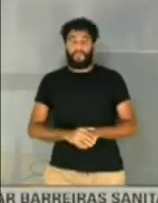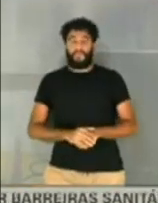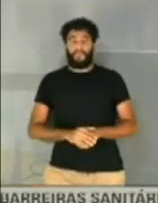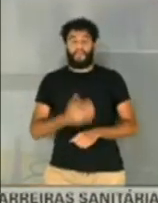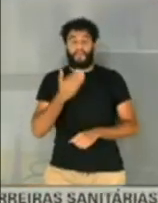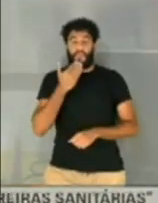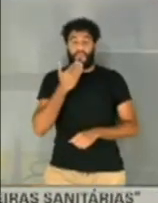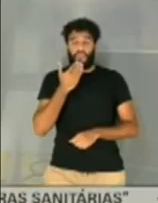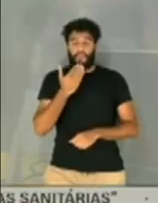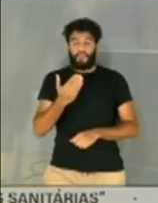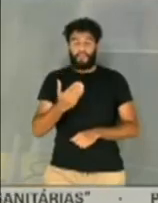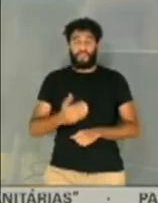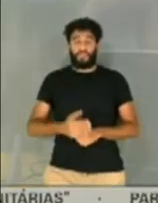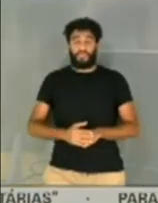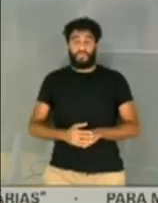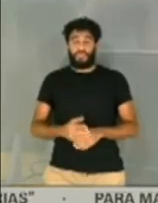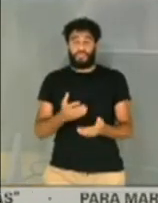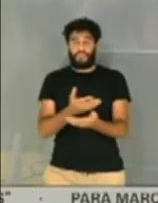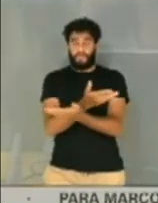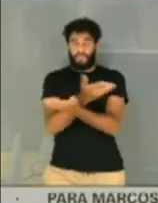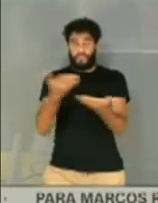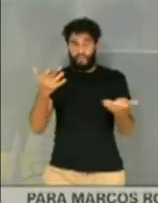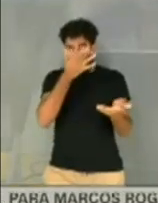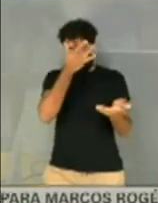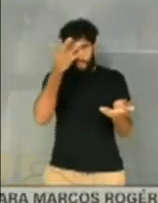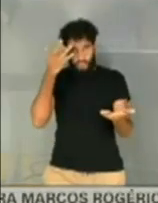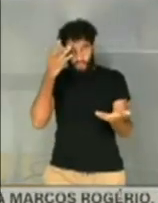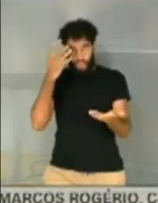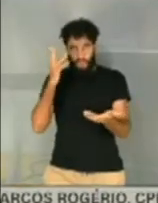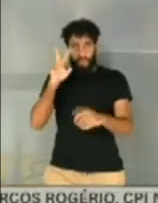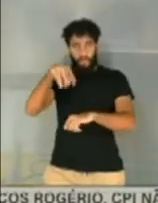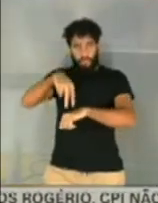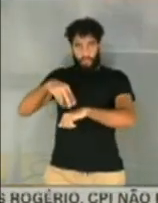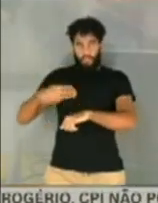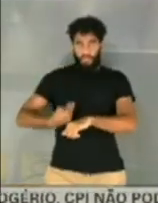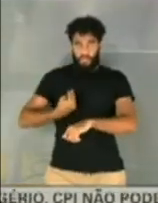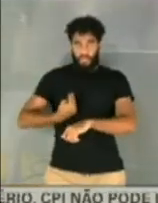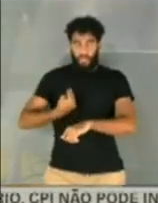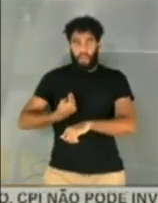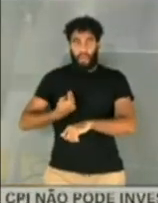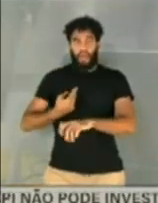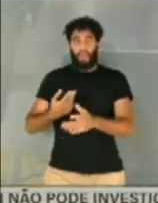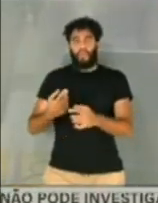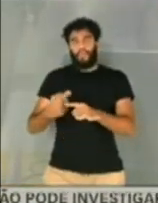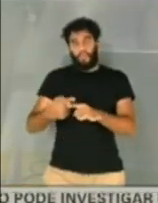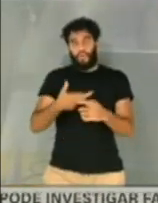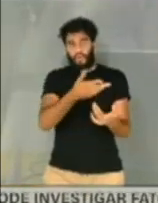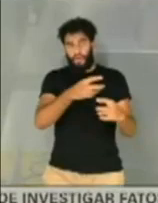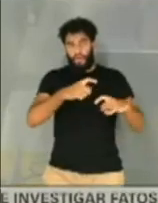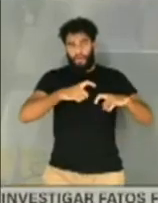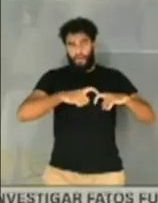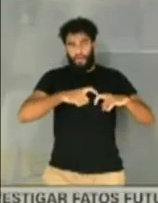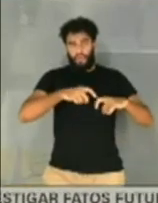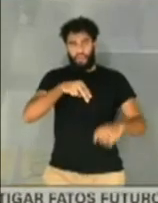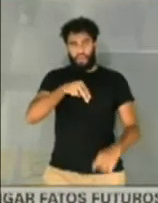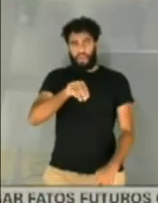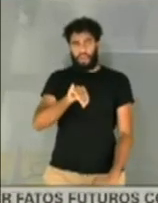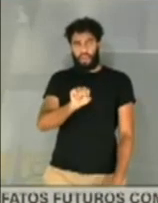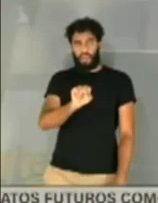Eu pediria para as pessoas que estão acompanhando e os assessores para a gente poder... Porque a doutora Anice, com essa voz